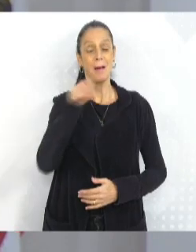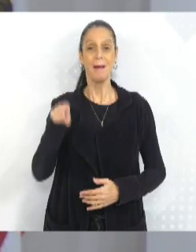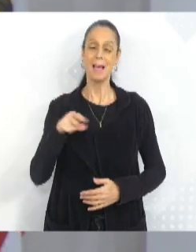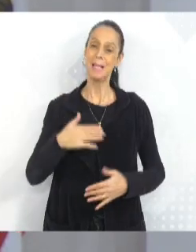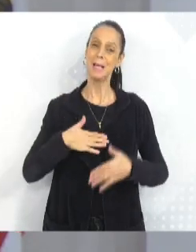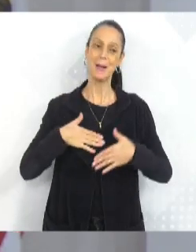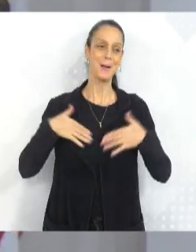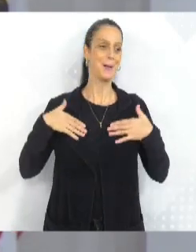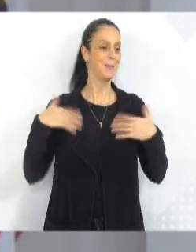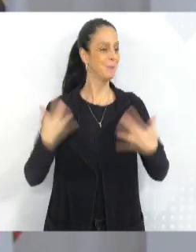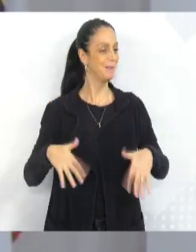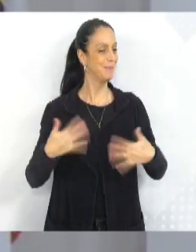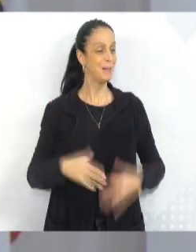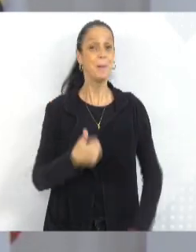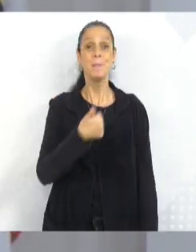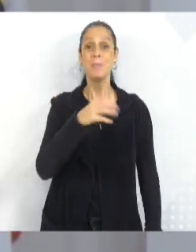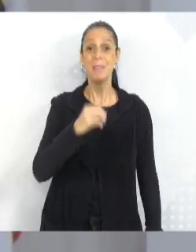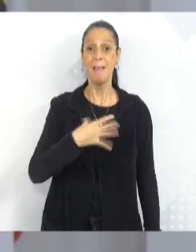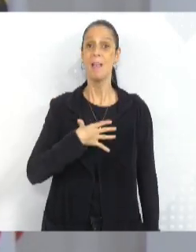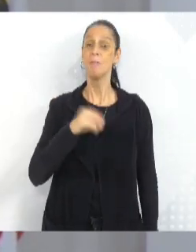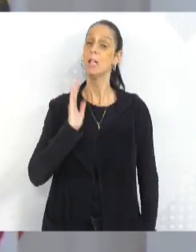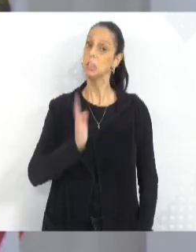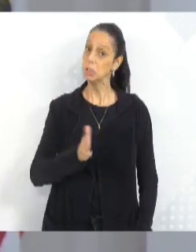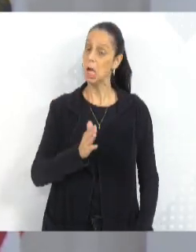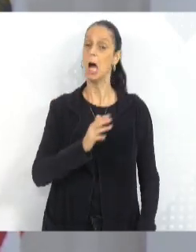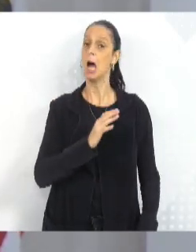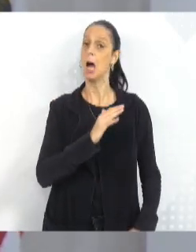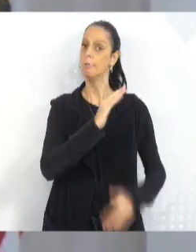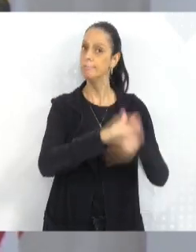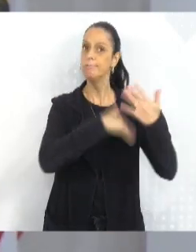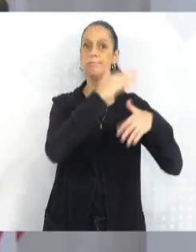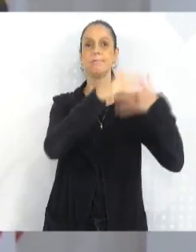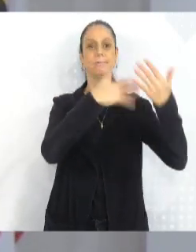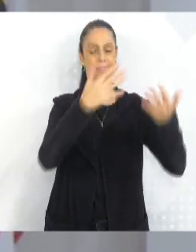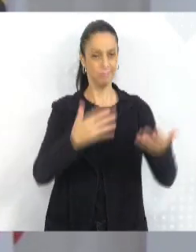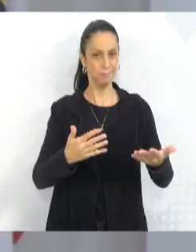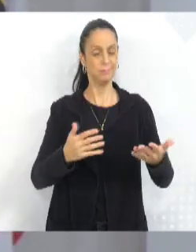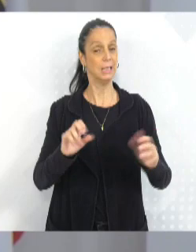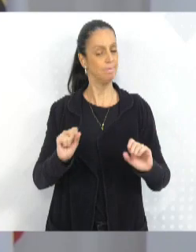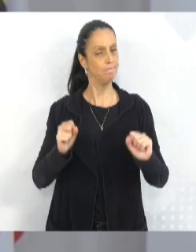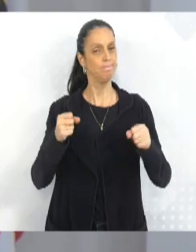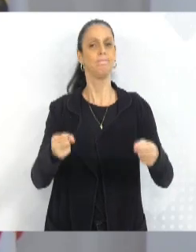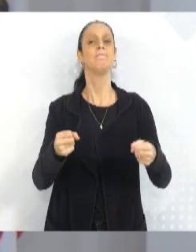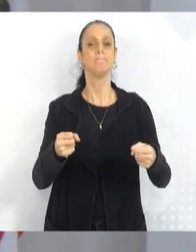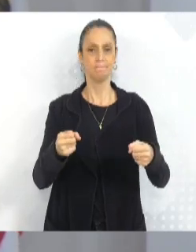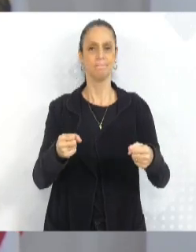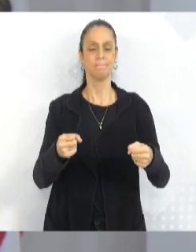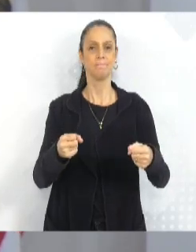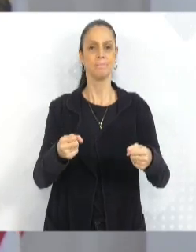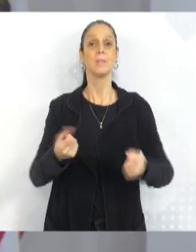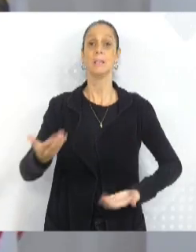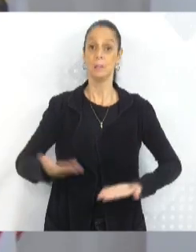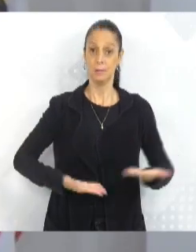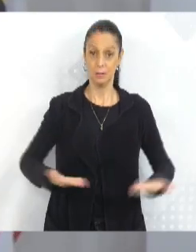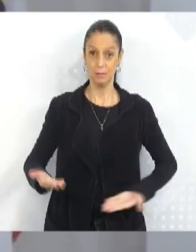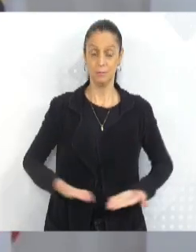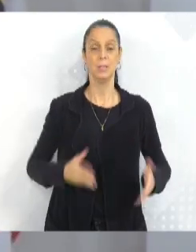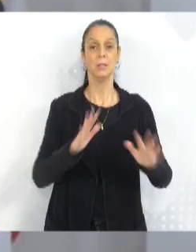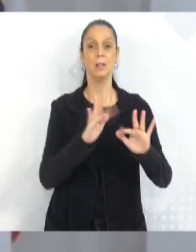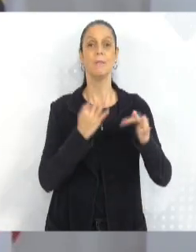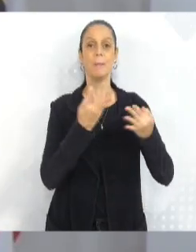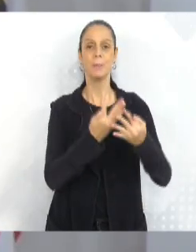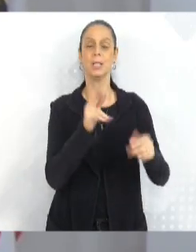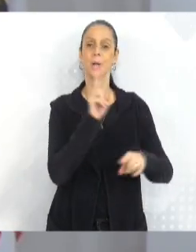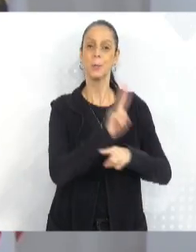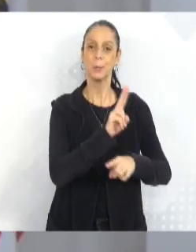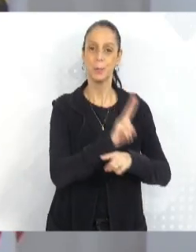filhos que estão vencendo na vida, os dez filhos que estão se dedicando a servir também as suas famílias,